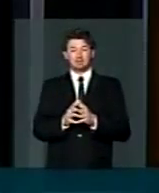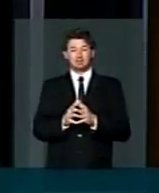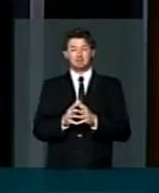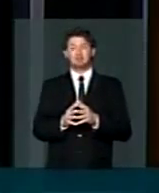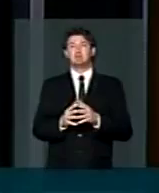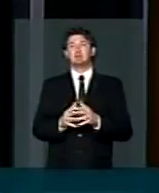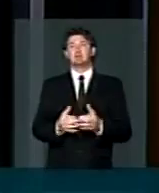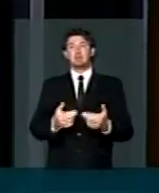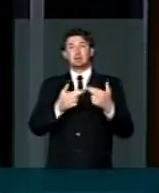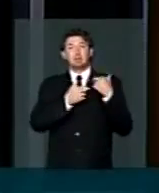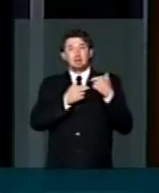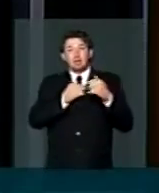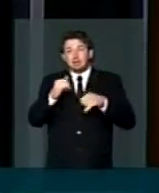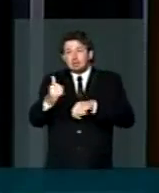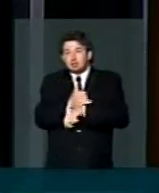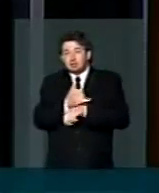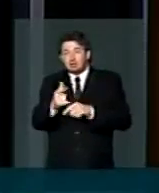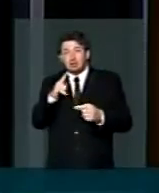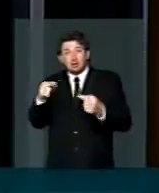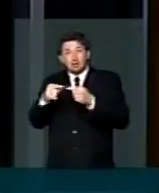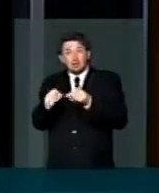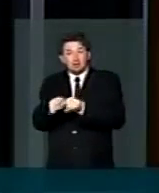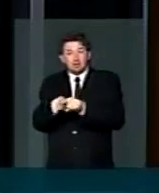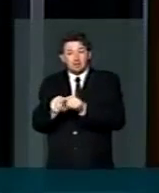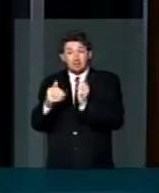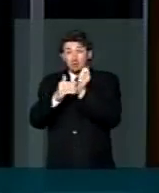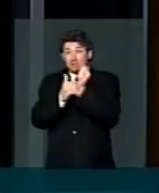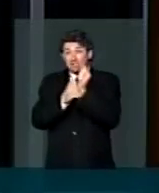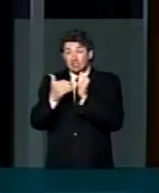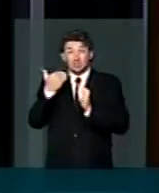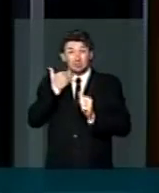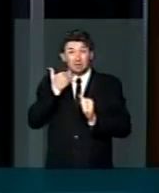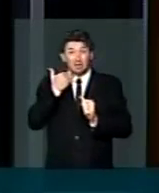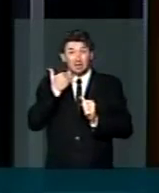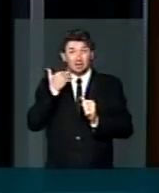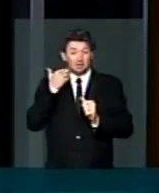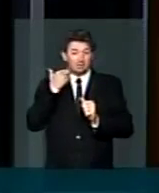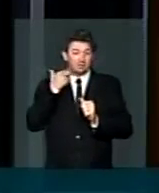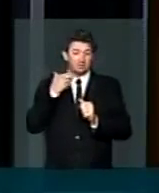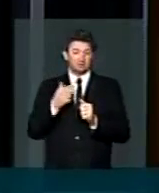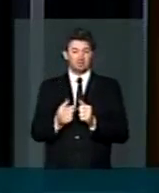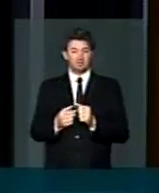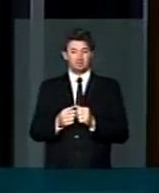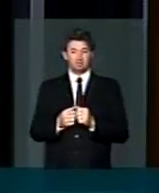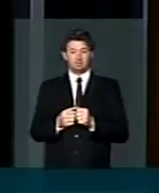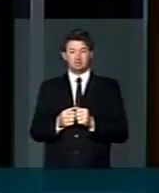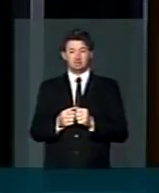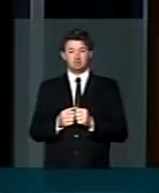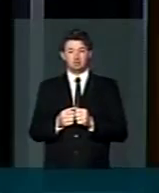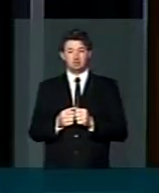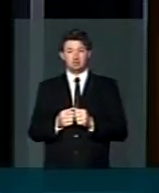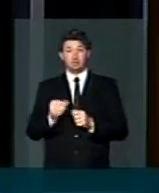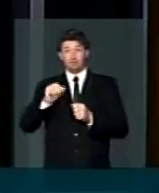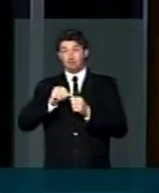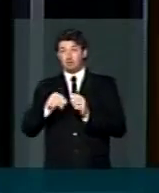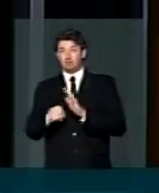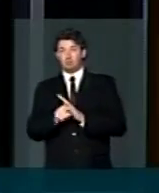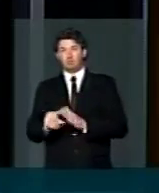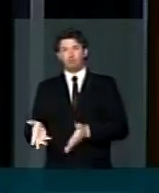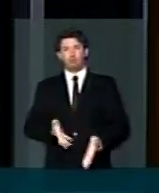Funções estratégicas que têm a ver, inclusive, com sigilo bancário, realizado por